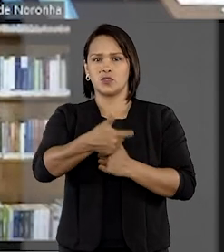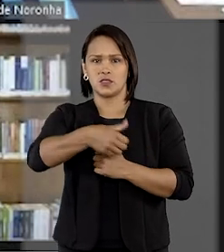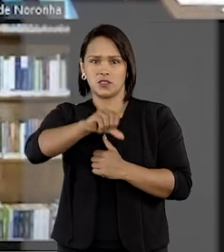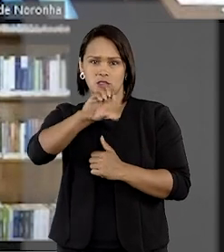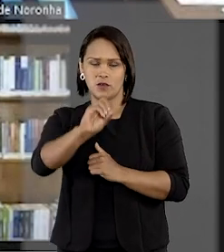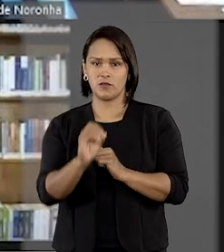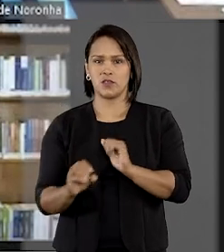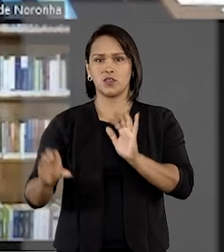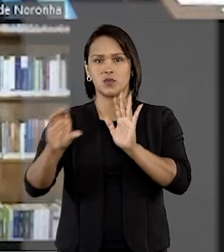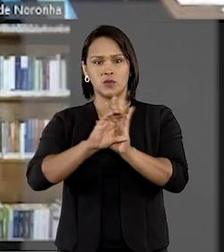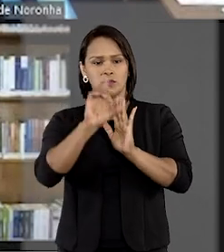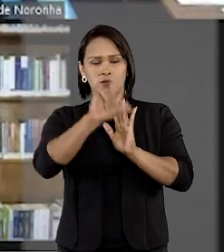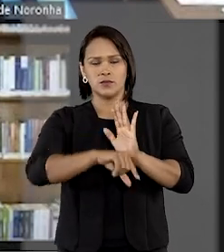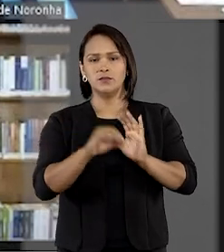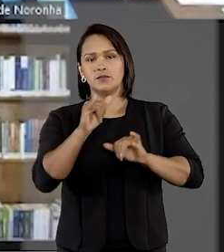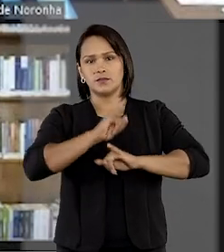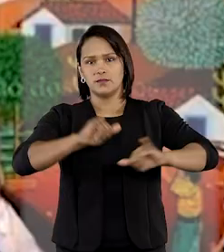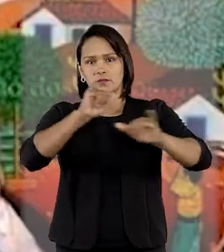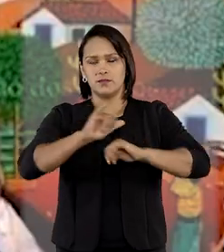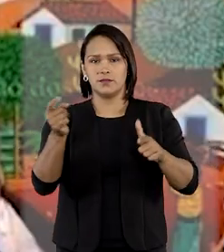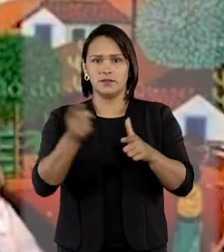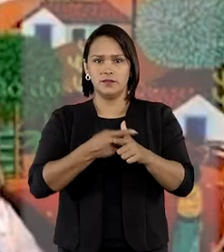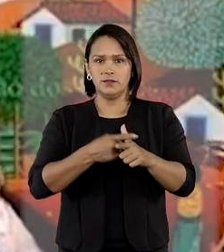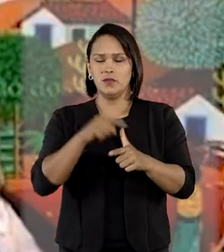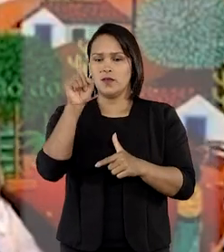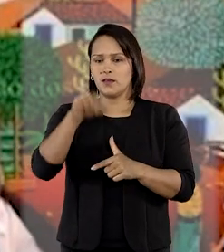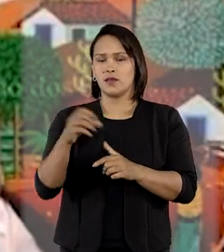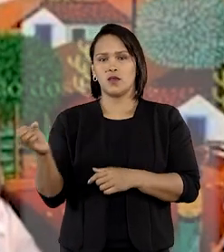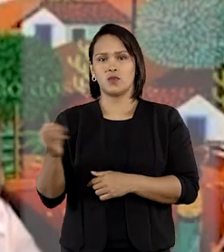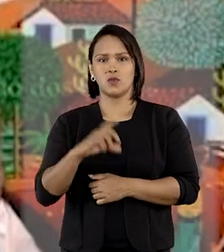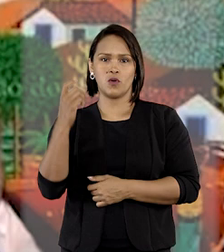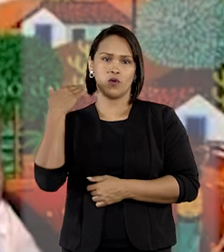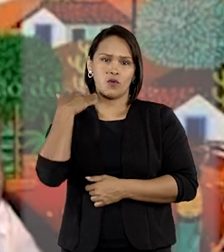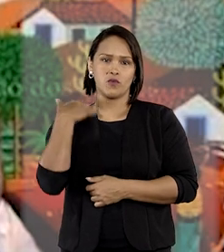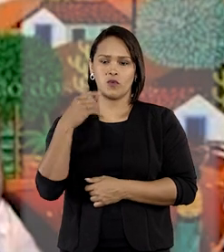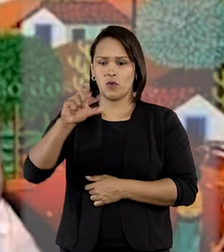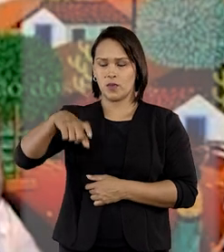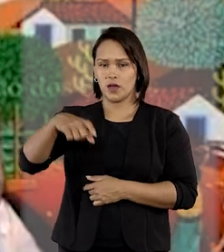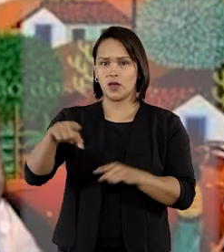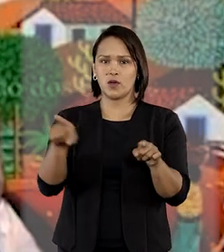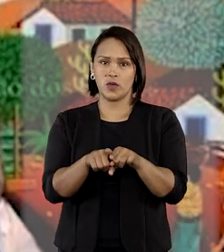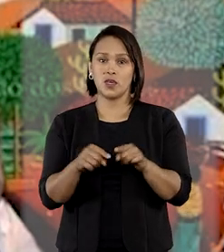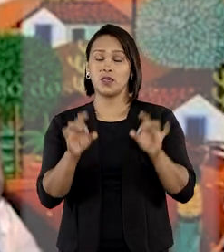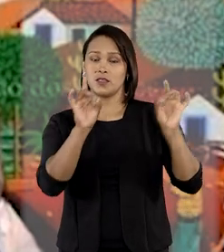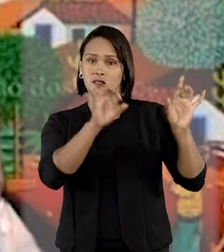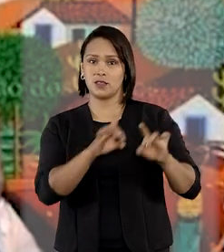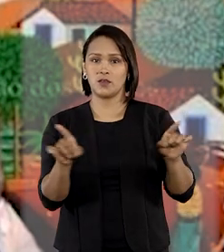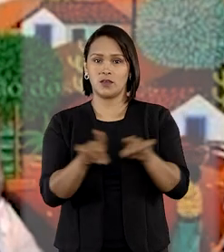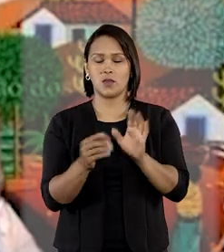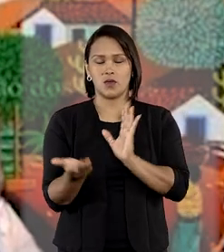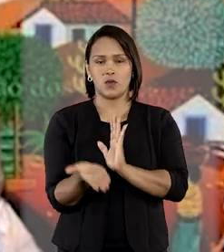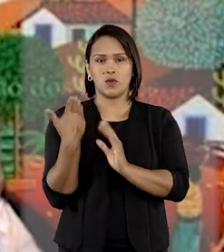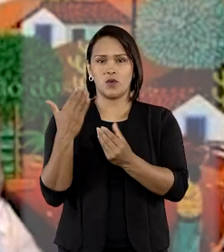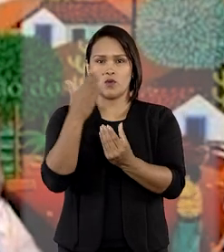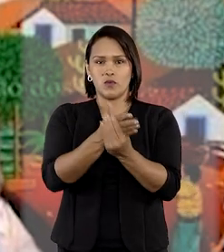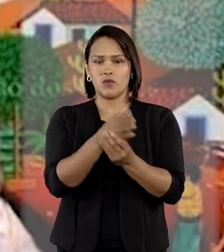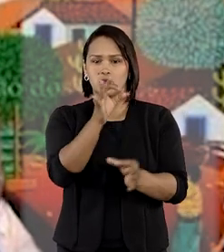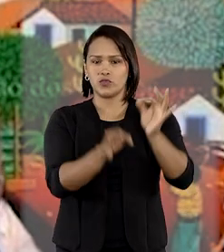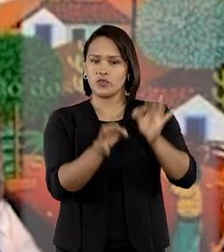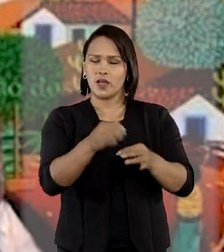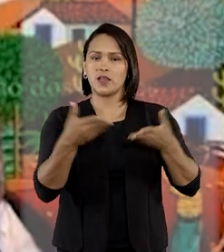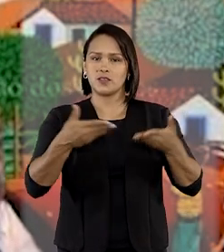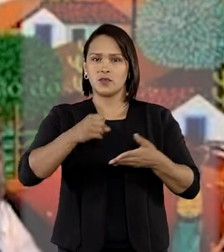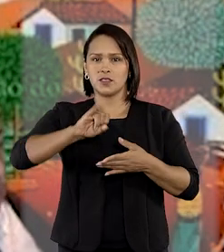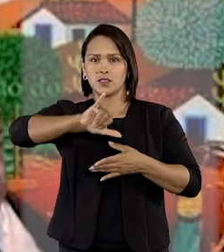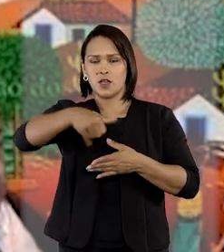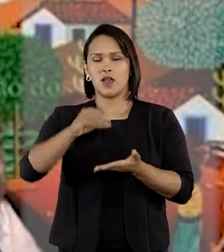informar ao devedor quem é o seu novo credor. E destacou também que, de acordo com precedentes do STJ, a falta de notificação do